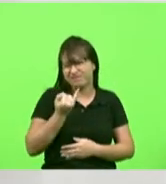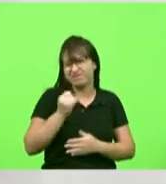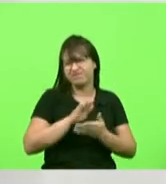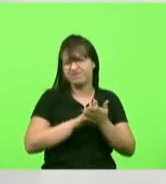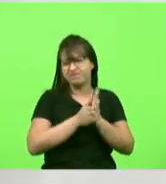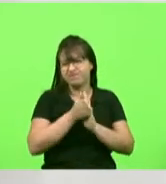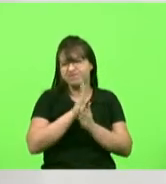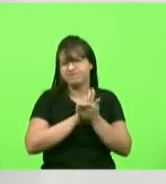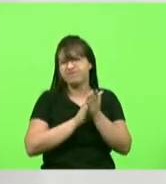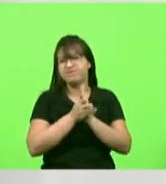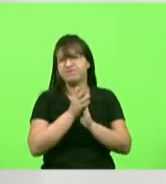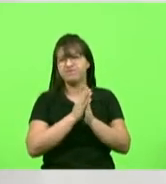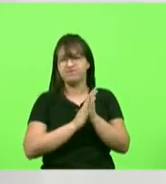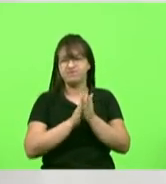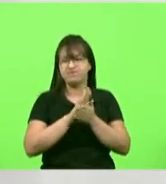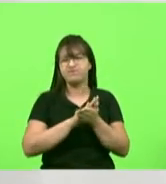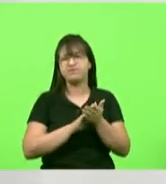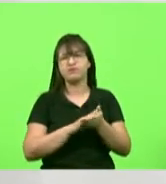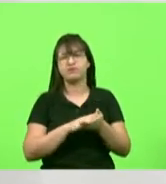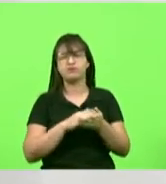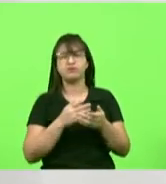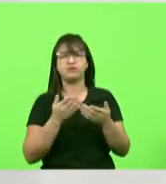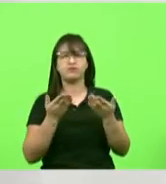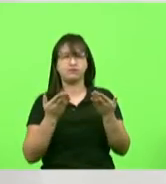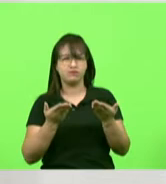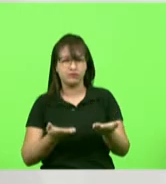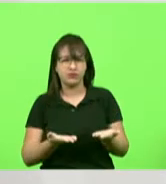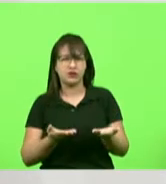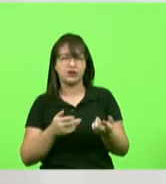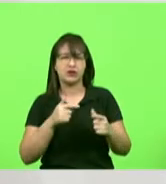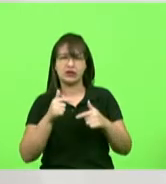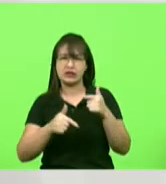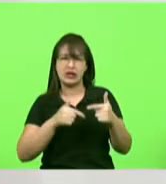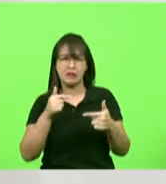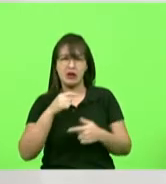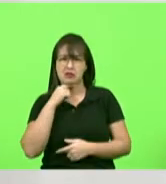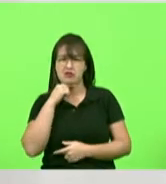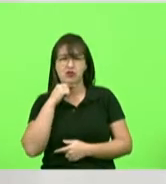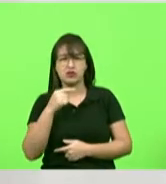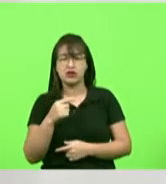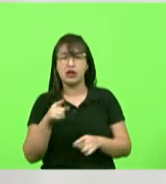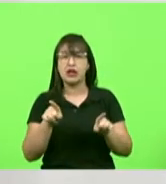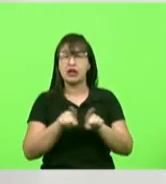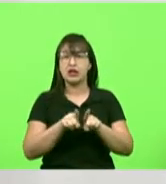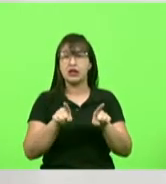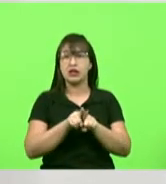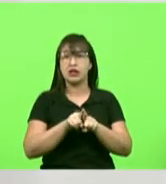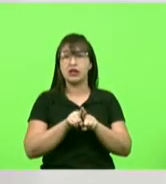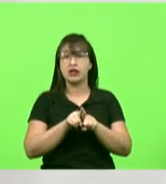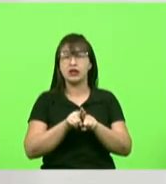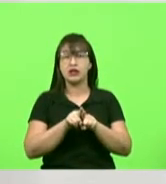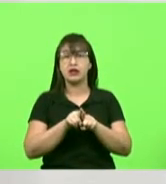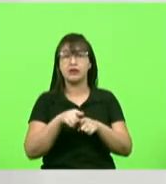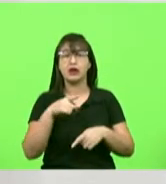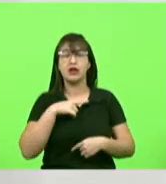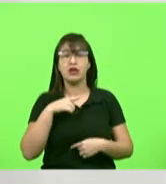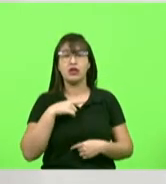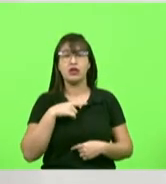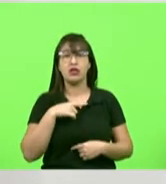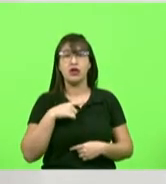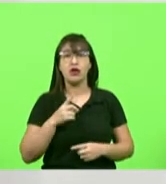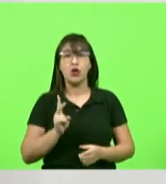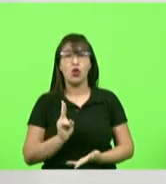do mal caratismo trabalhar da incompetência ela consegue encontrar ali também combustível para poder continuar